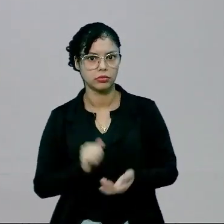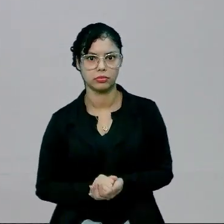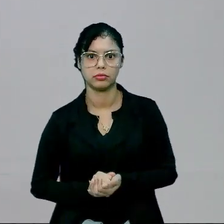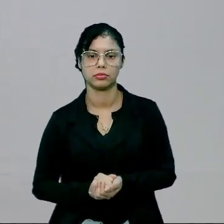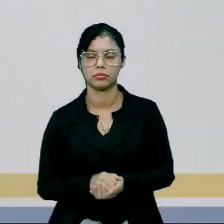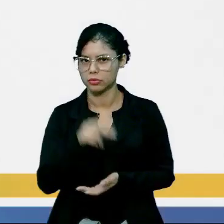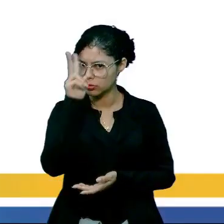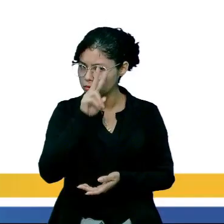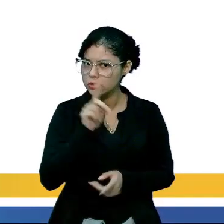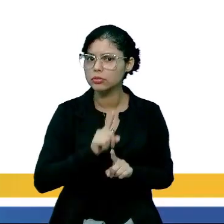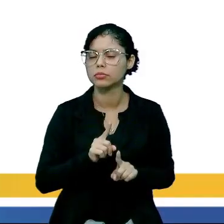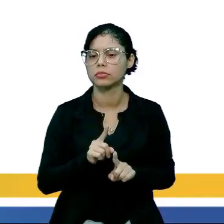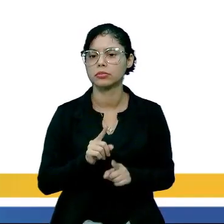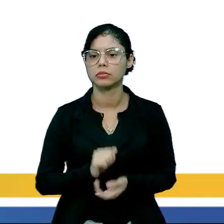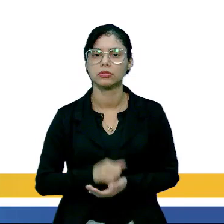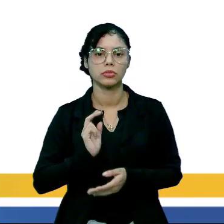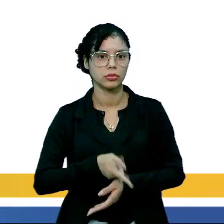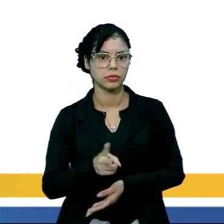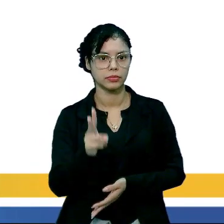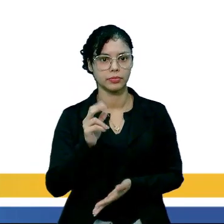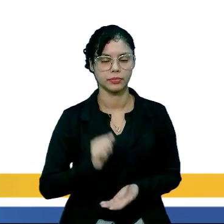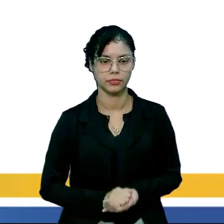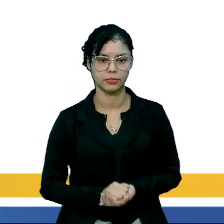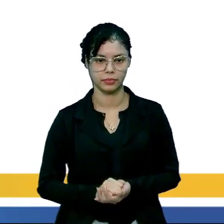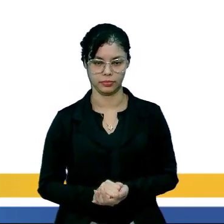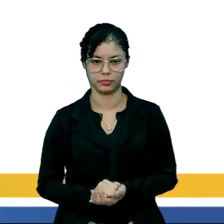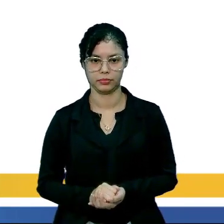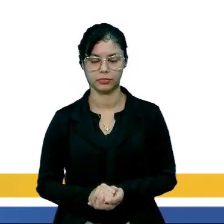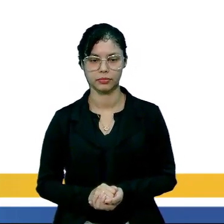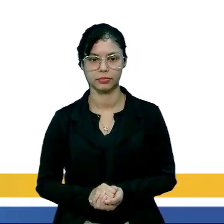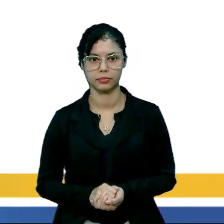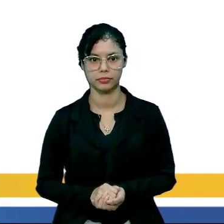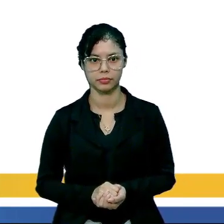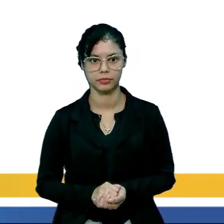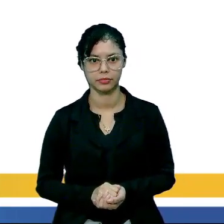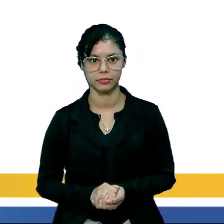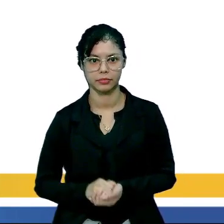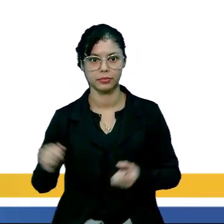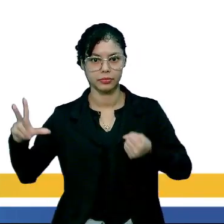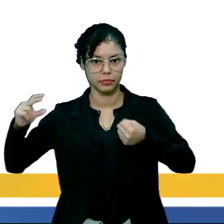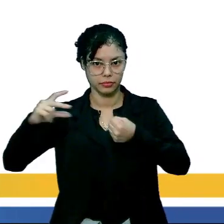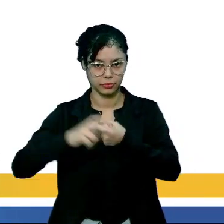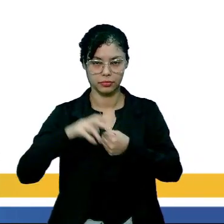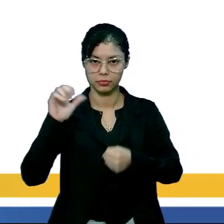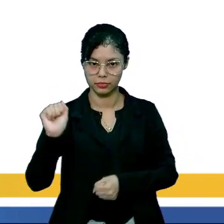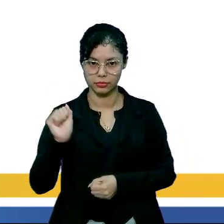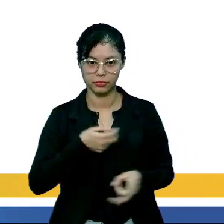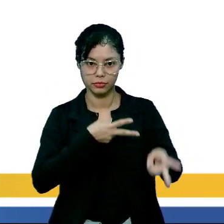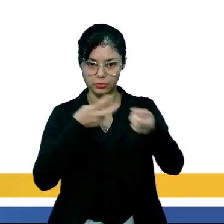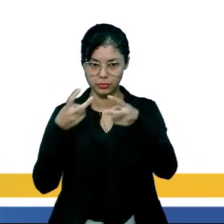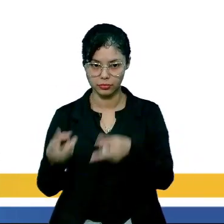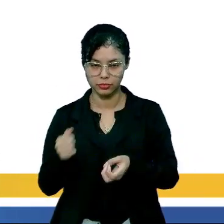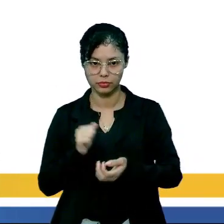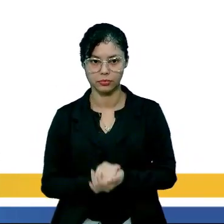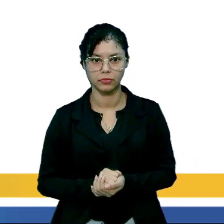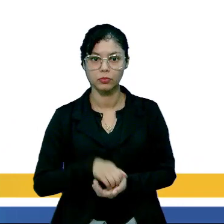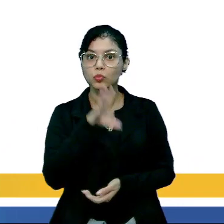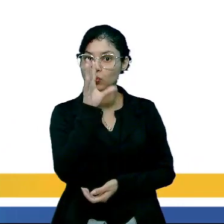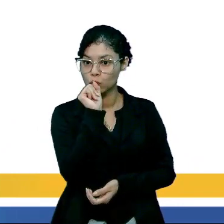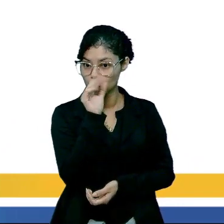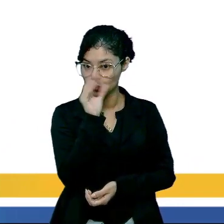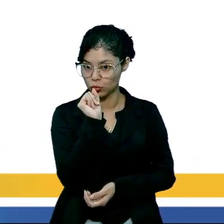não lembram. Continuando. Vamos observar o vírus A. Observe que a parte